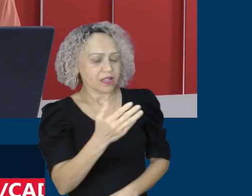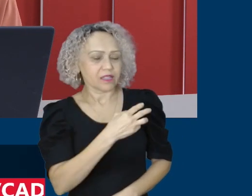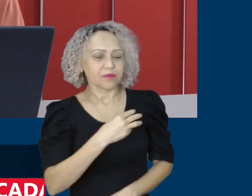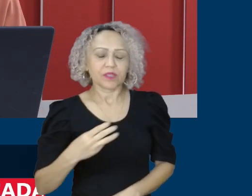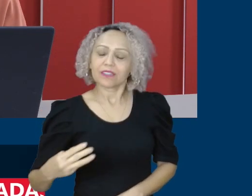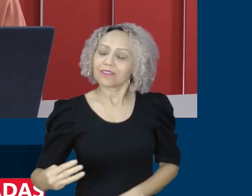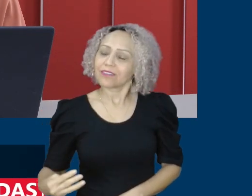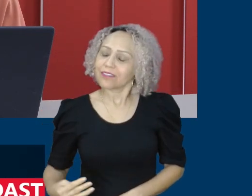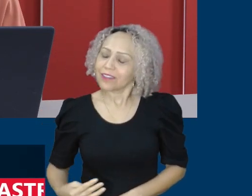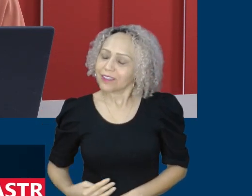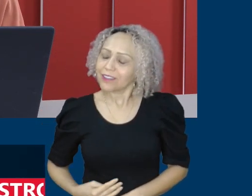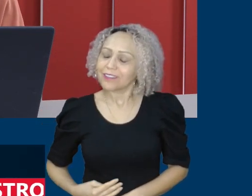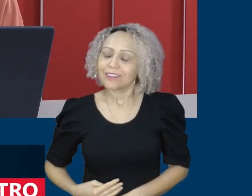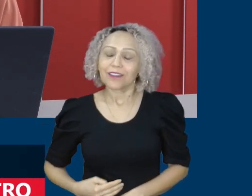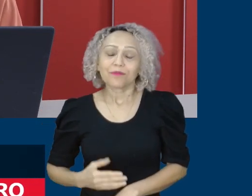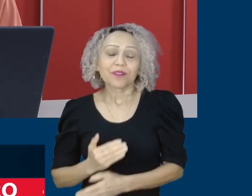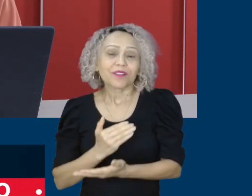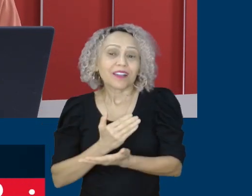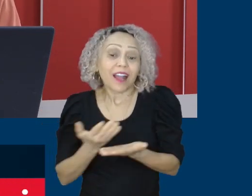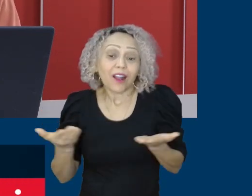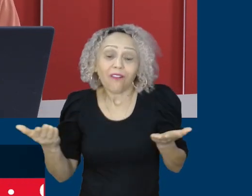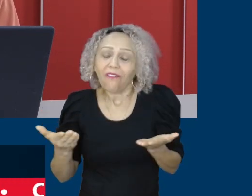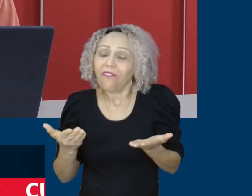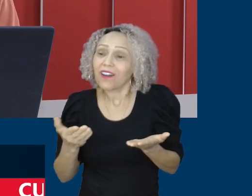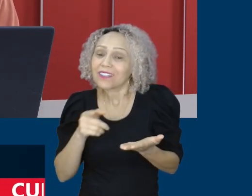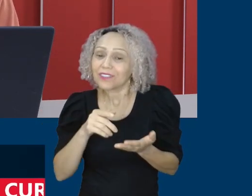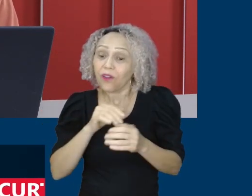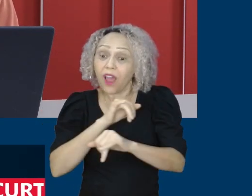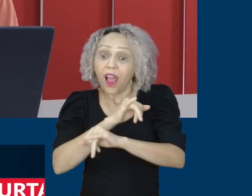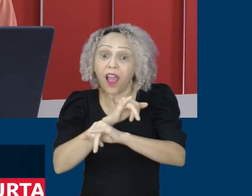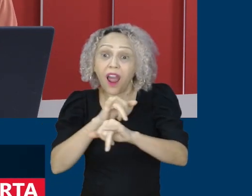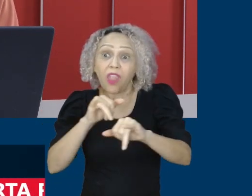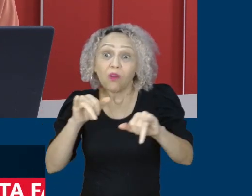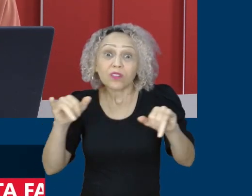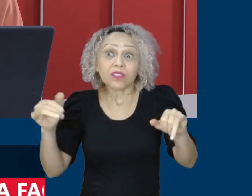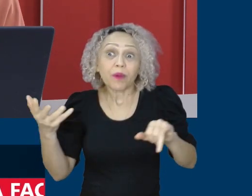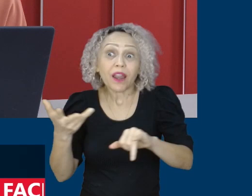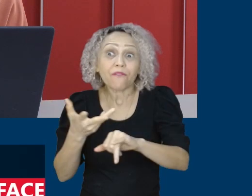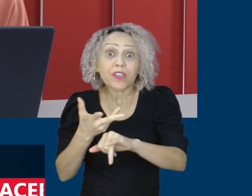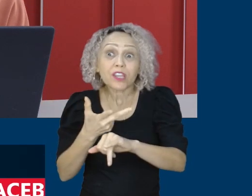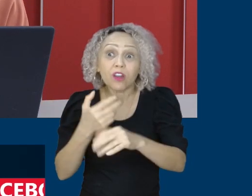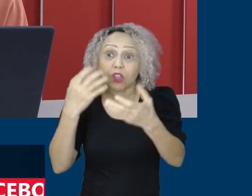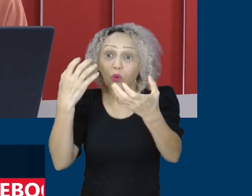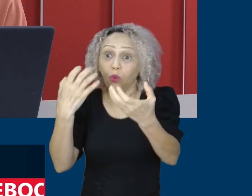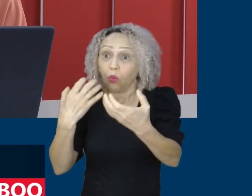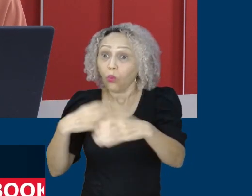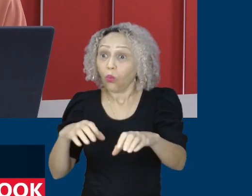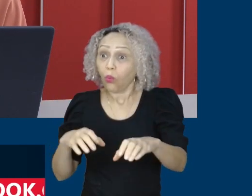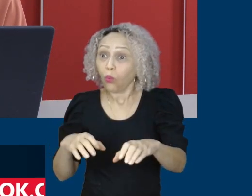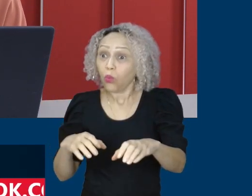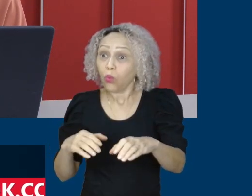essa ótima notícia sobre as vagas que vão ser abertas também no concurso obrigada pela participação